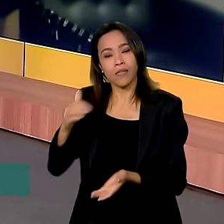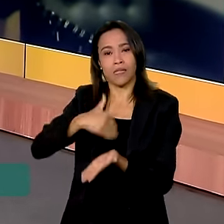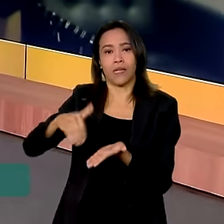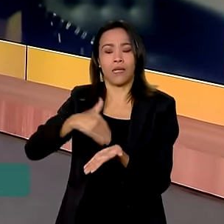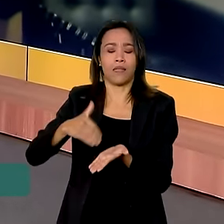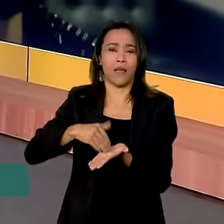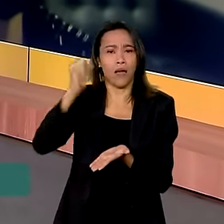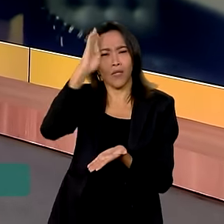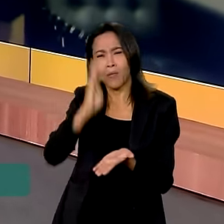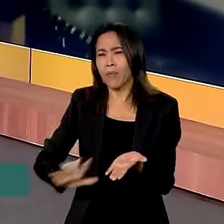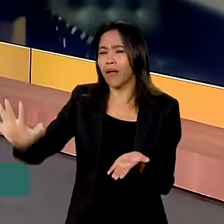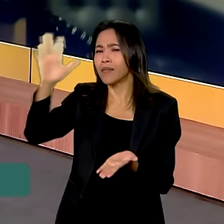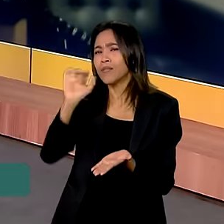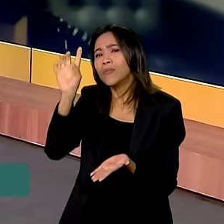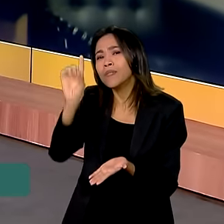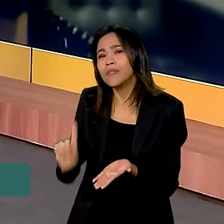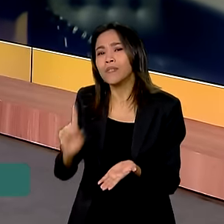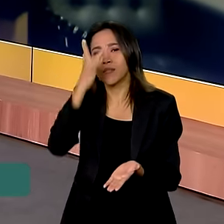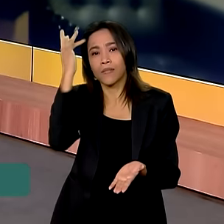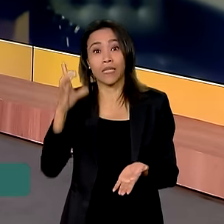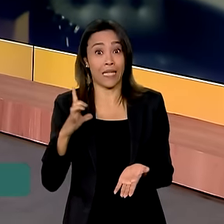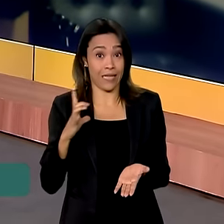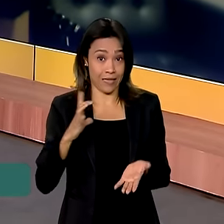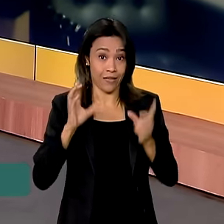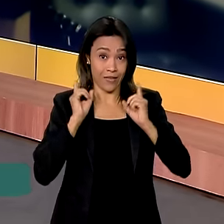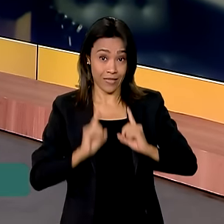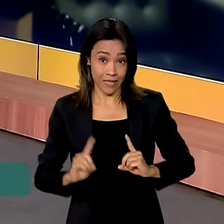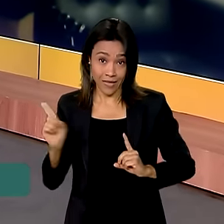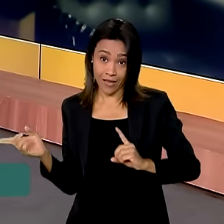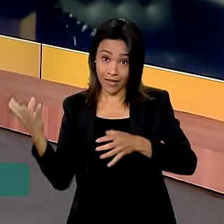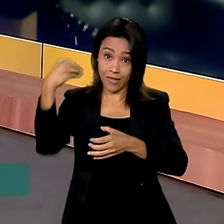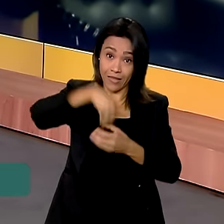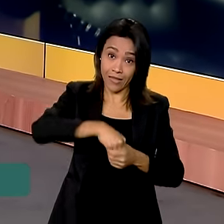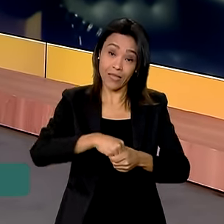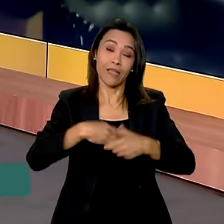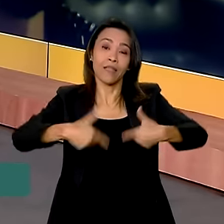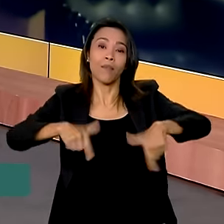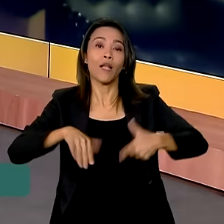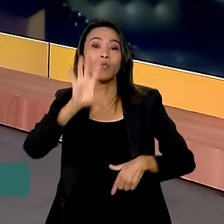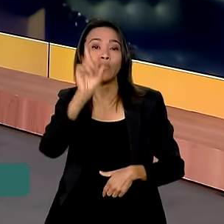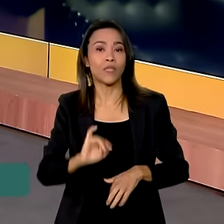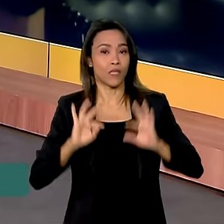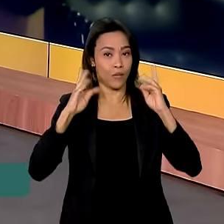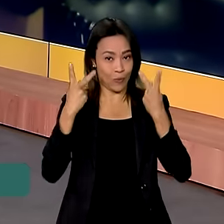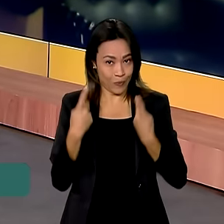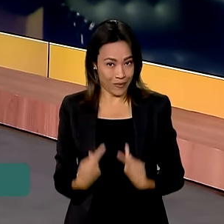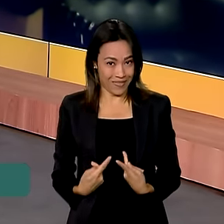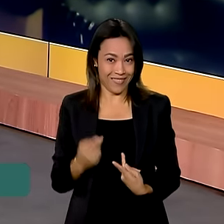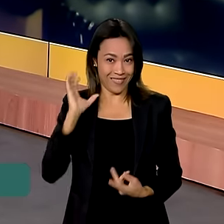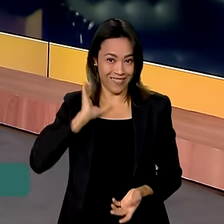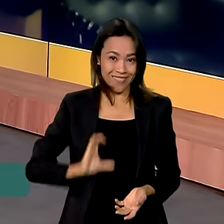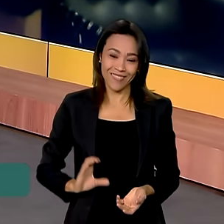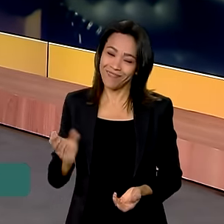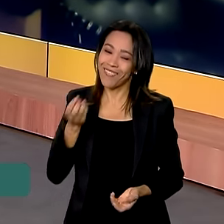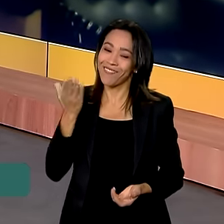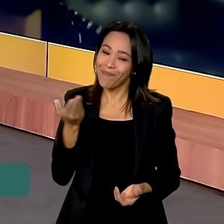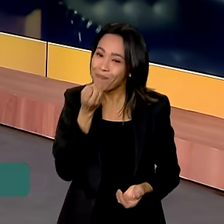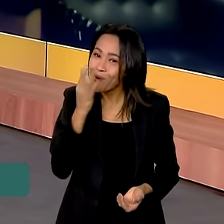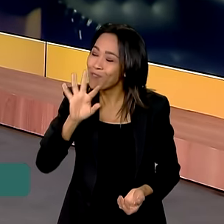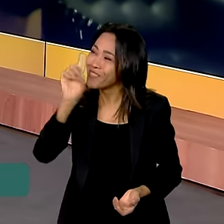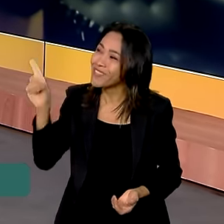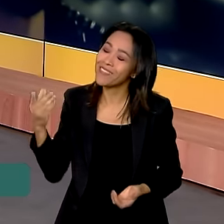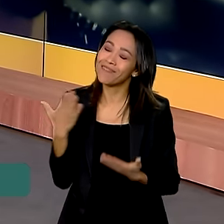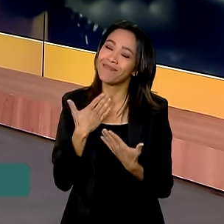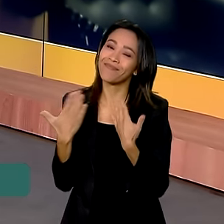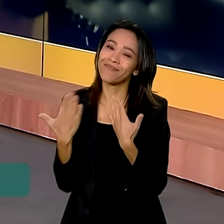dos direitos da pessoa com deficiência, lá do Ministério dos Direitos Humanos e Cidadania. Agora sim, bom dia secretária, um prazer falar